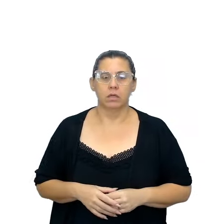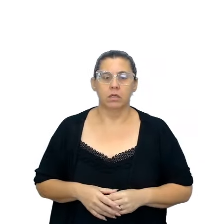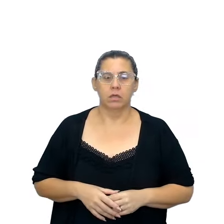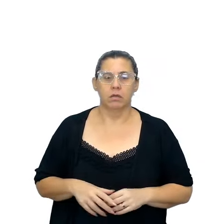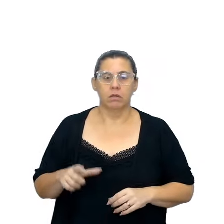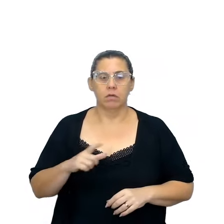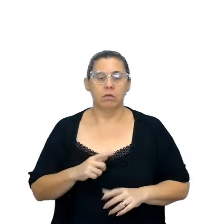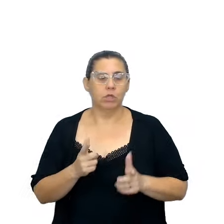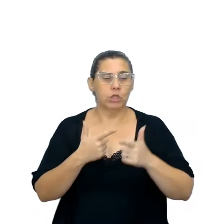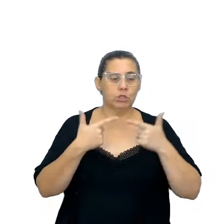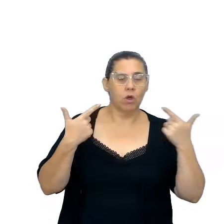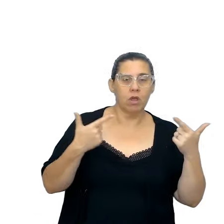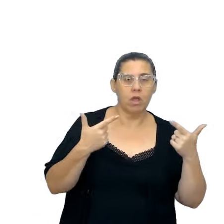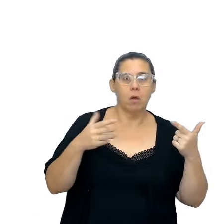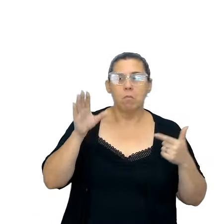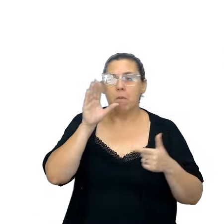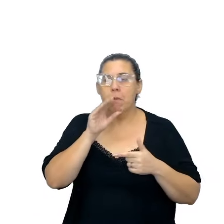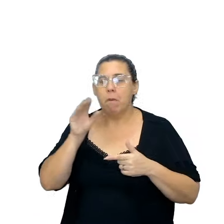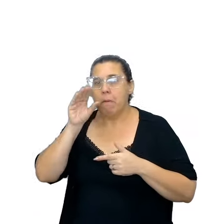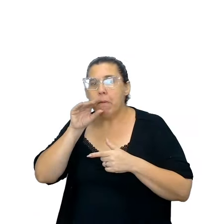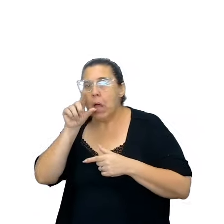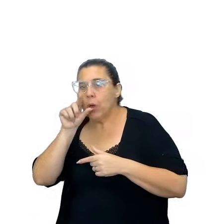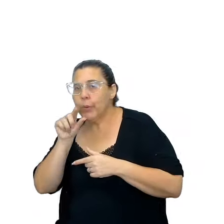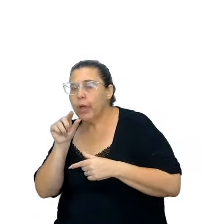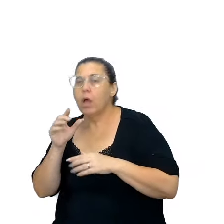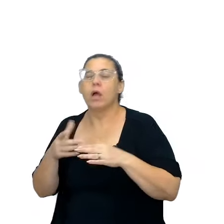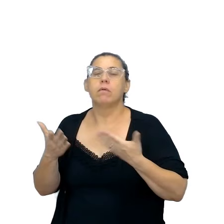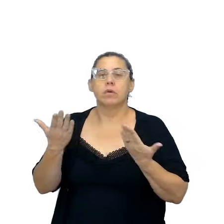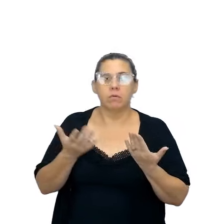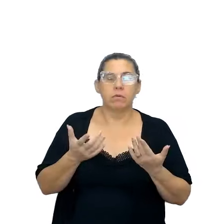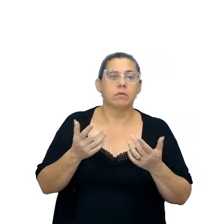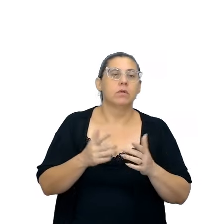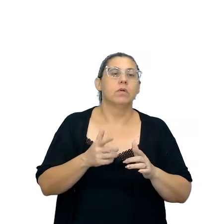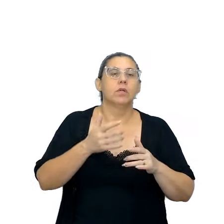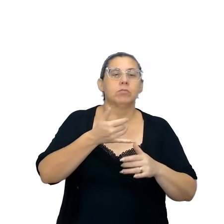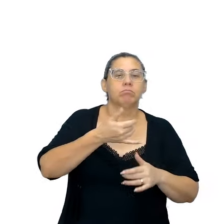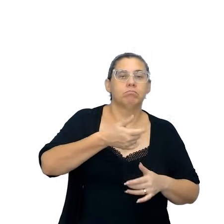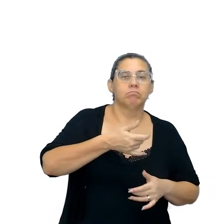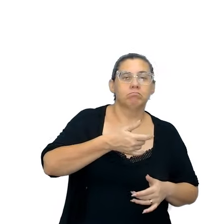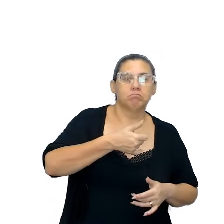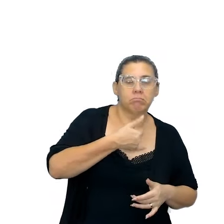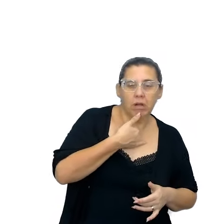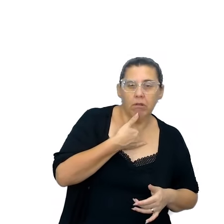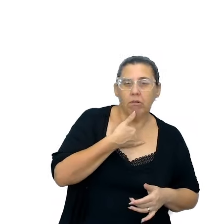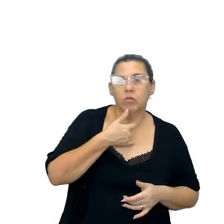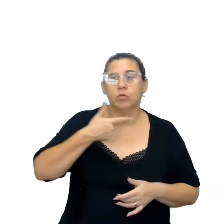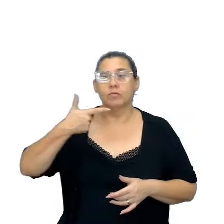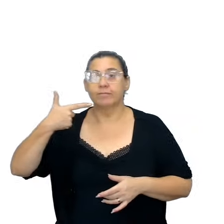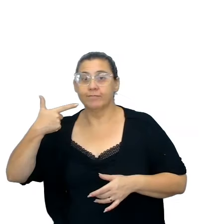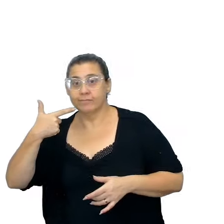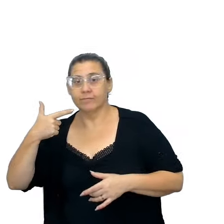sorrir, falar baixo, fazer um ar de triste, então tem aquelas comandas que todo ator e atriz